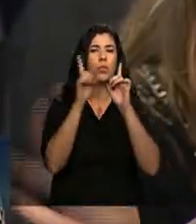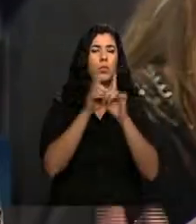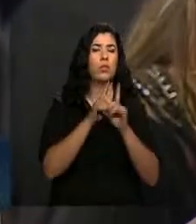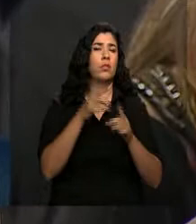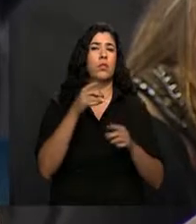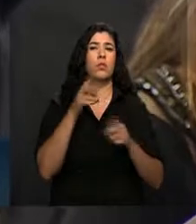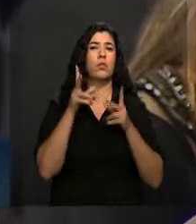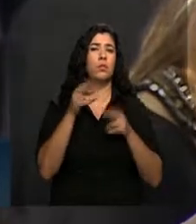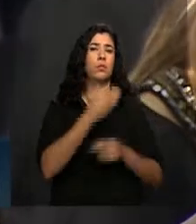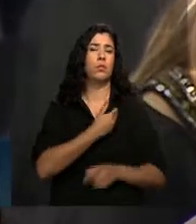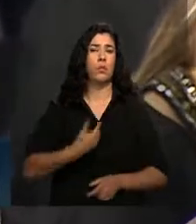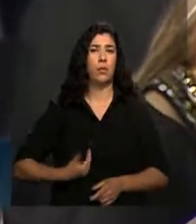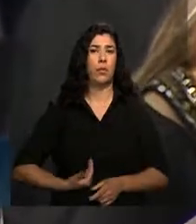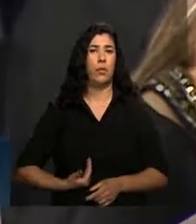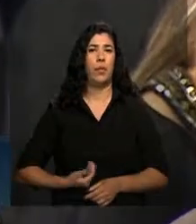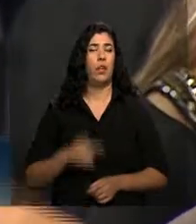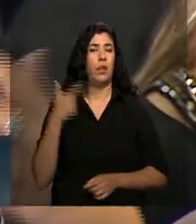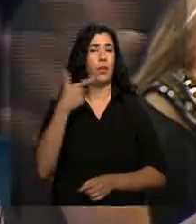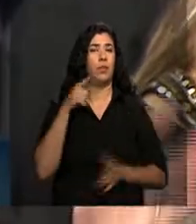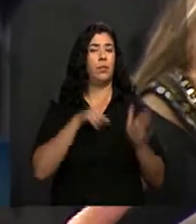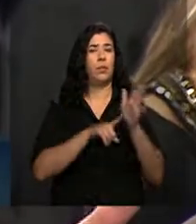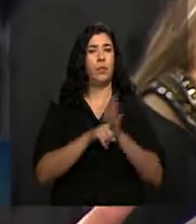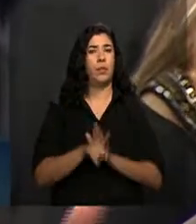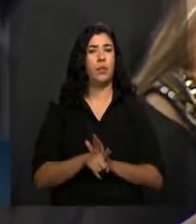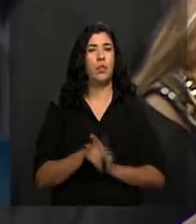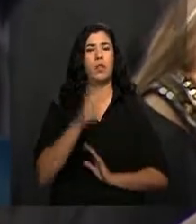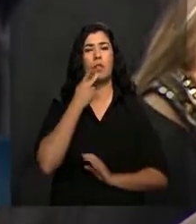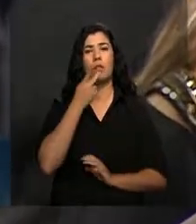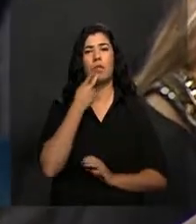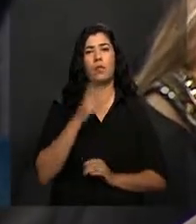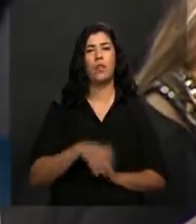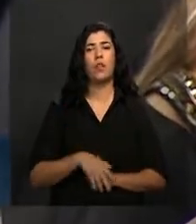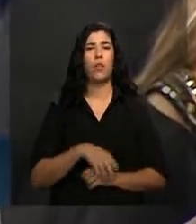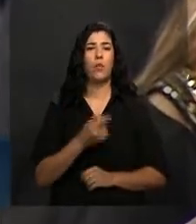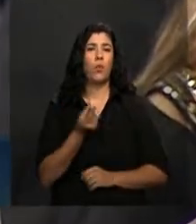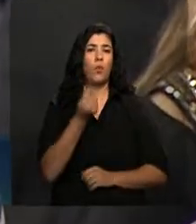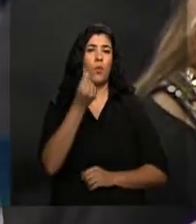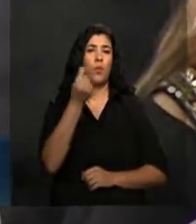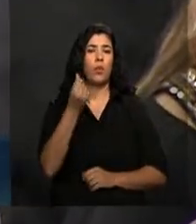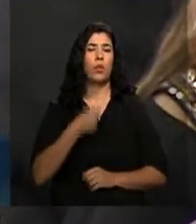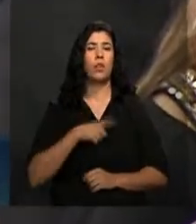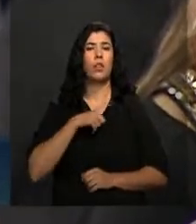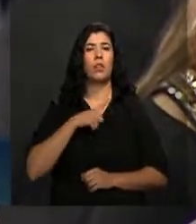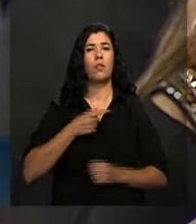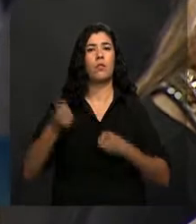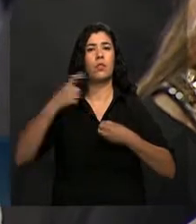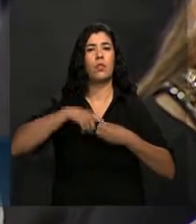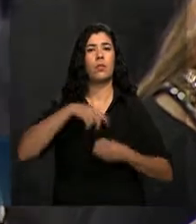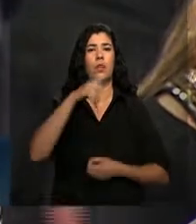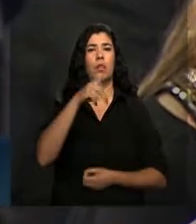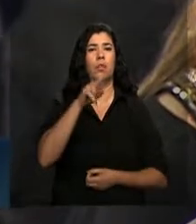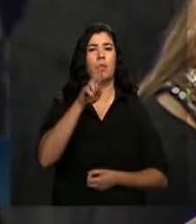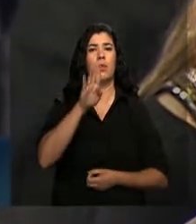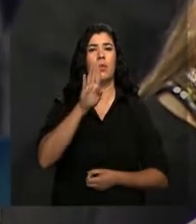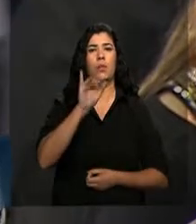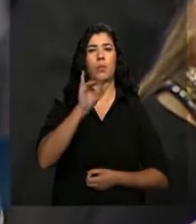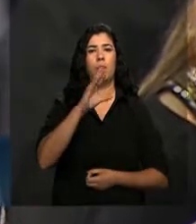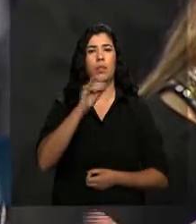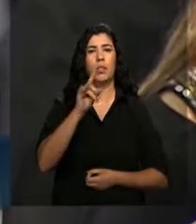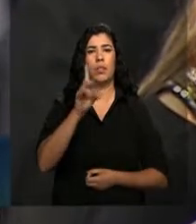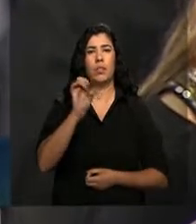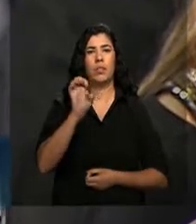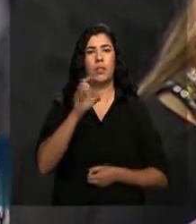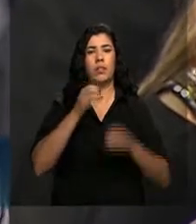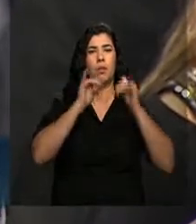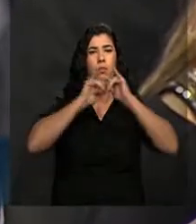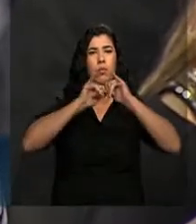E a segunda pergunta é em relação às verbas de publicidade, se o senhor pretende rever como serão feitos os repasses, e